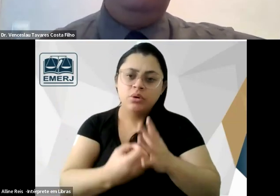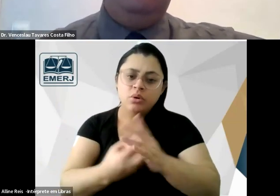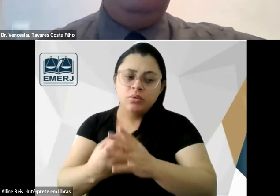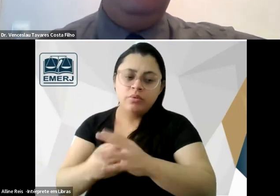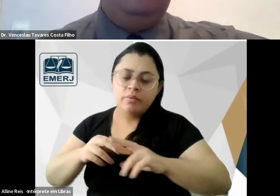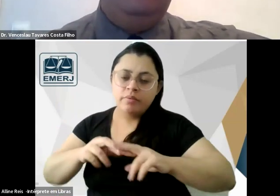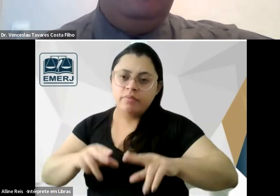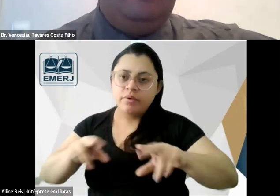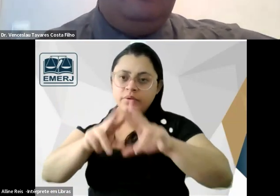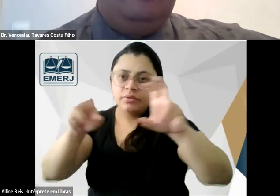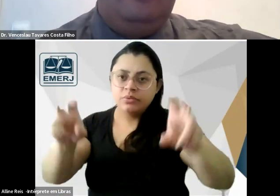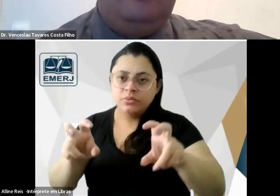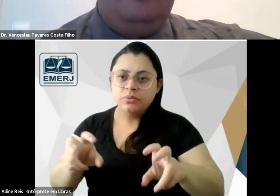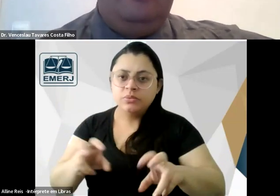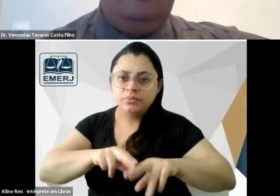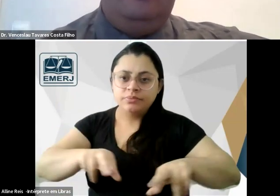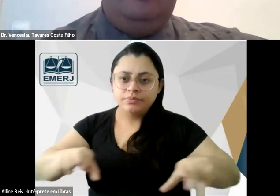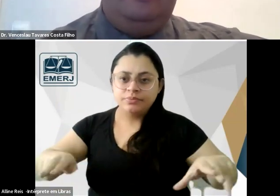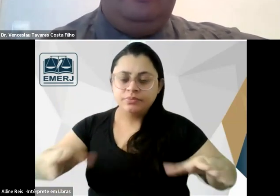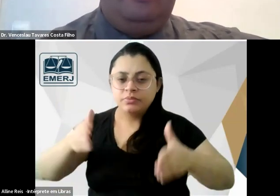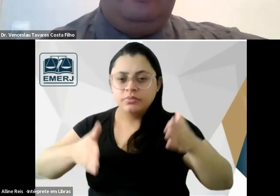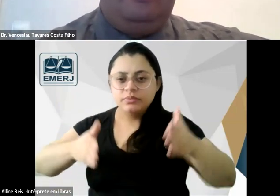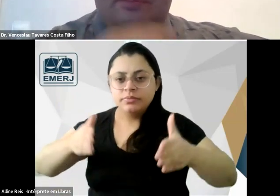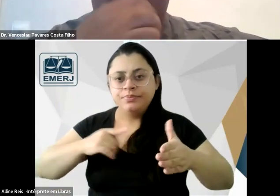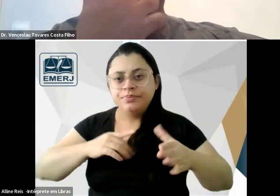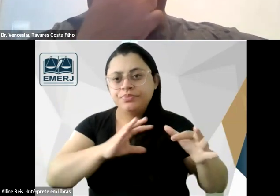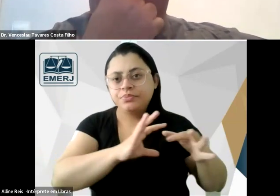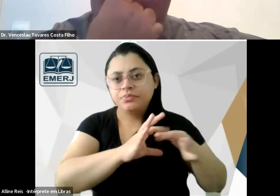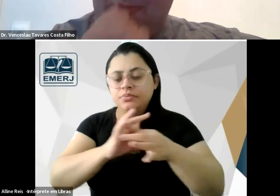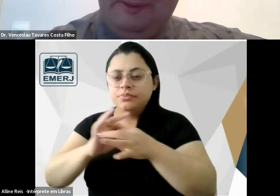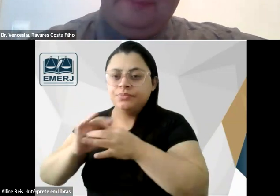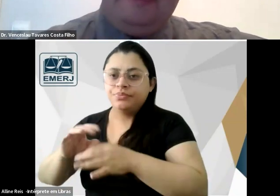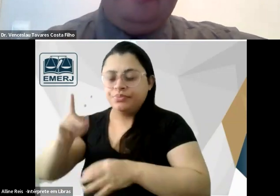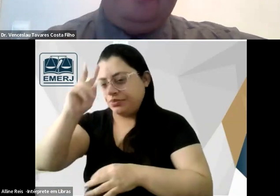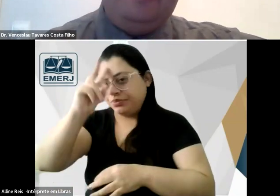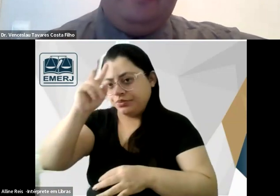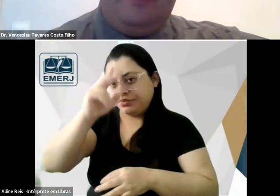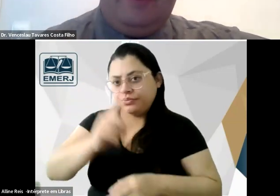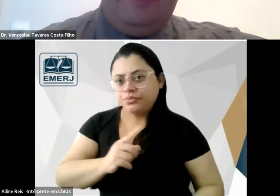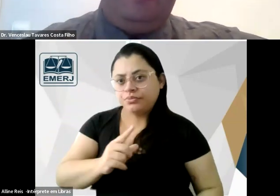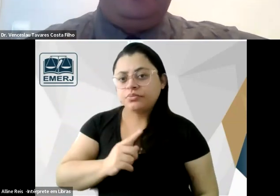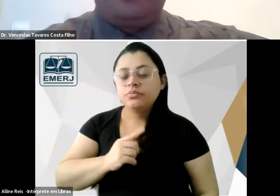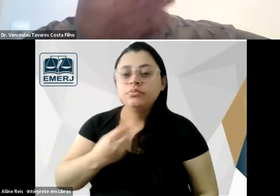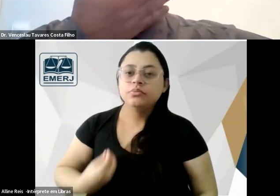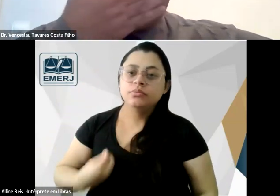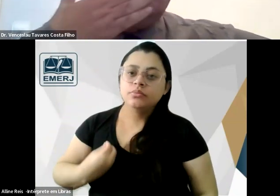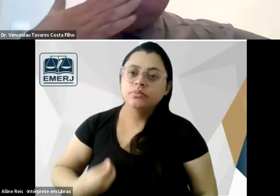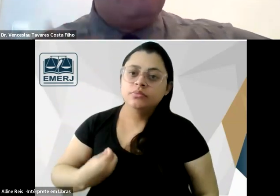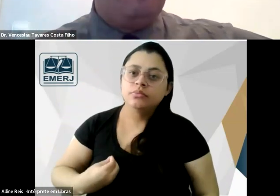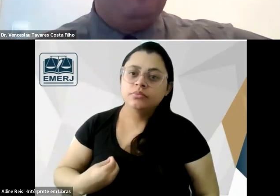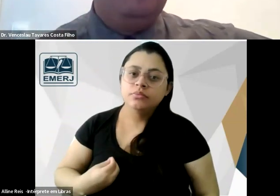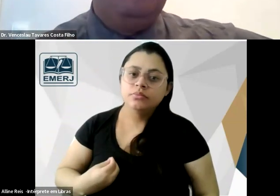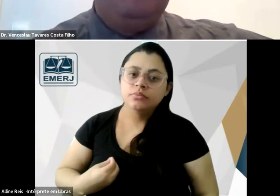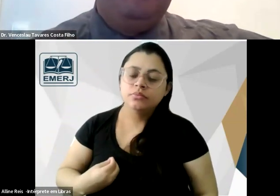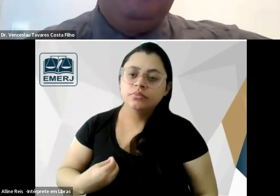ele tratou de vários temas em determinados momentos e numa contextualização histórica a gente estava vivendo ali o